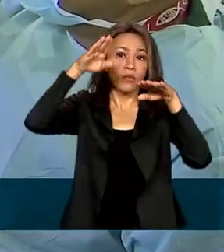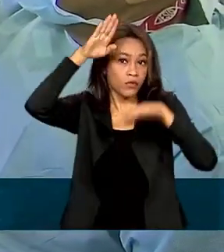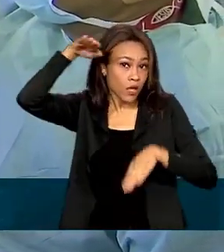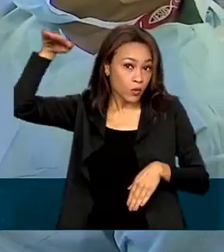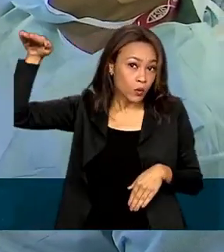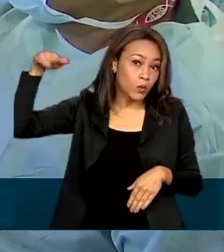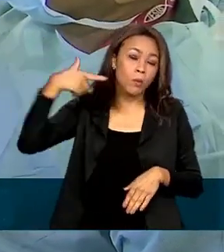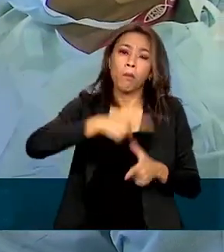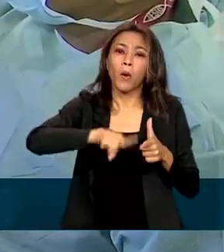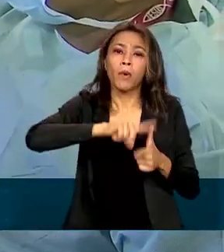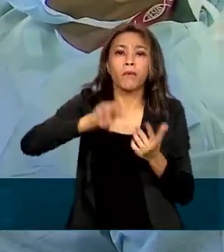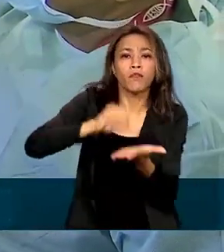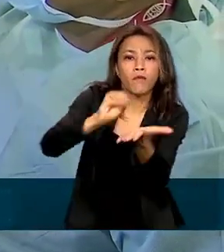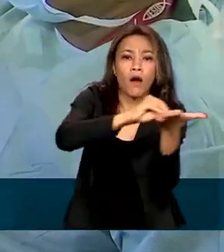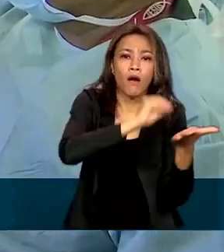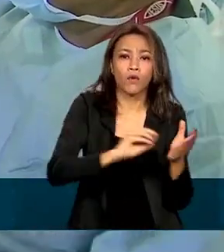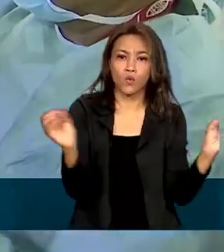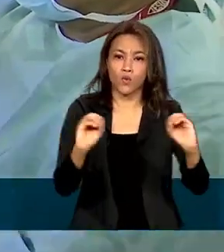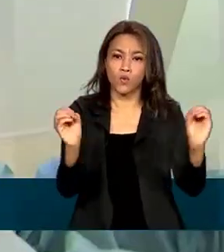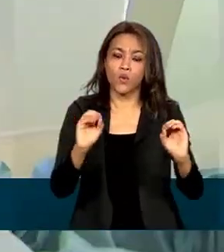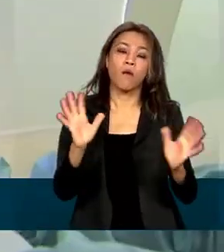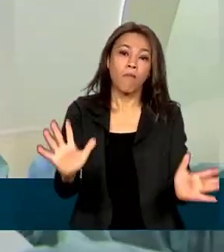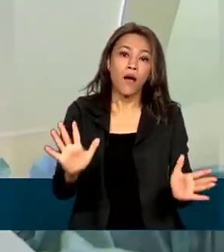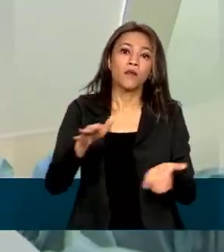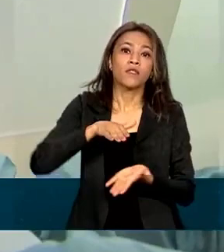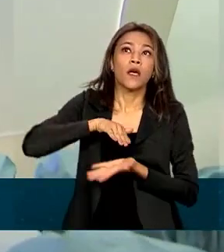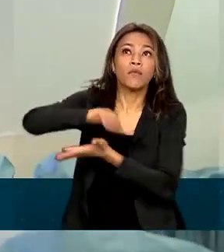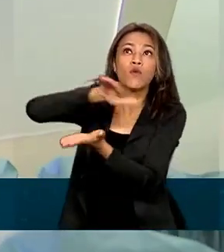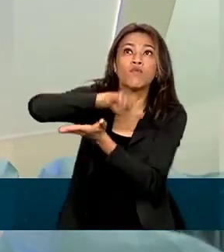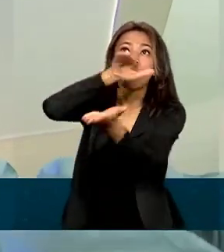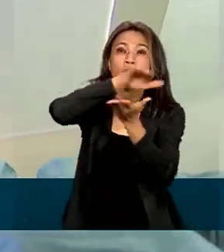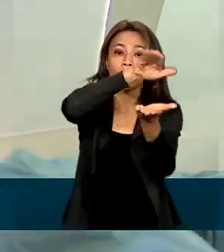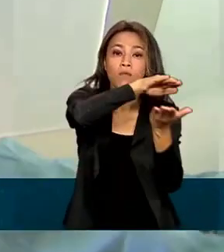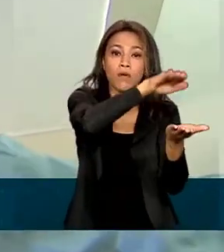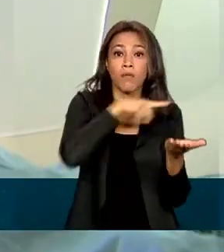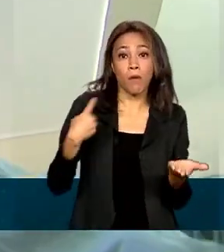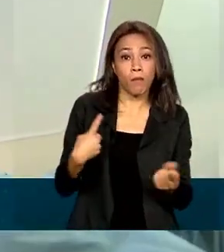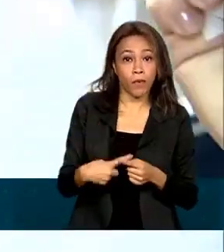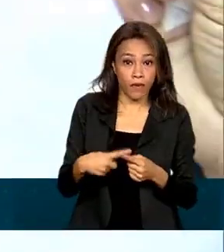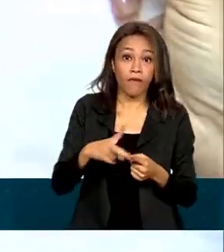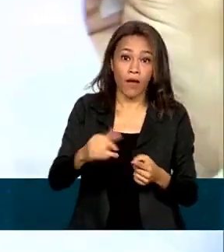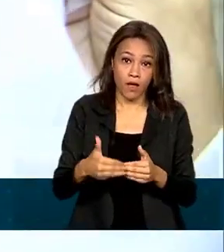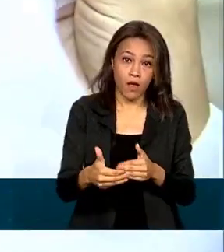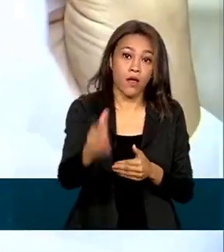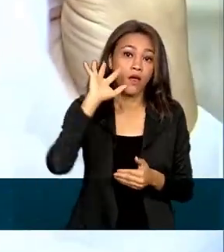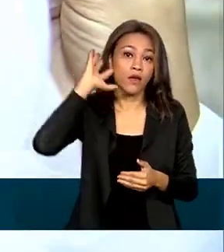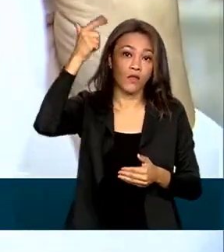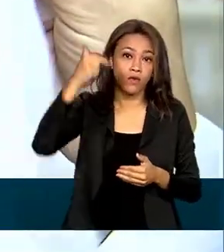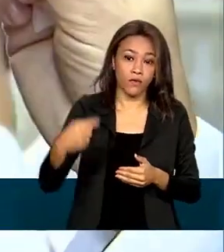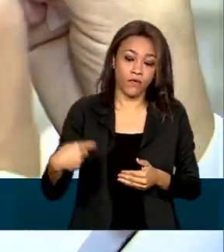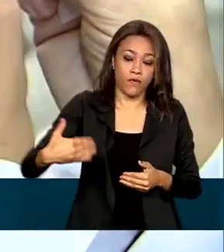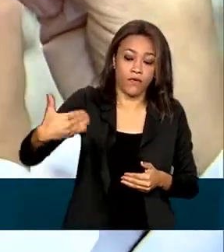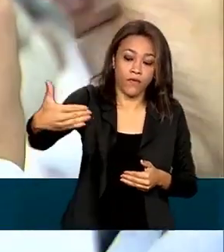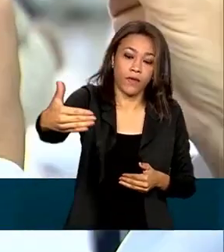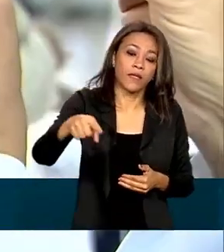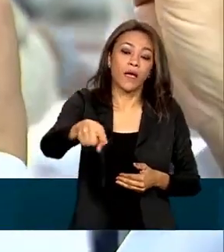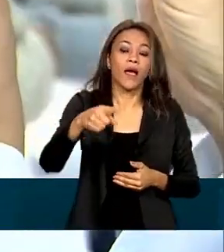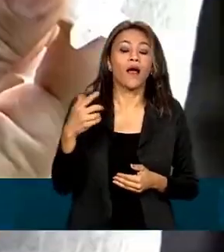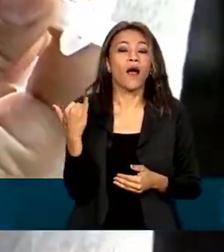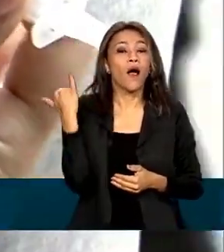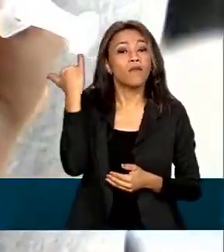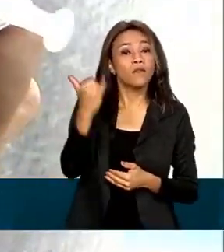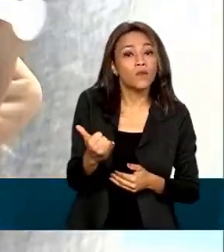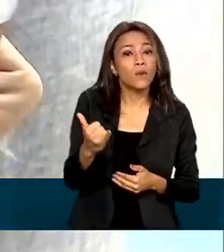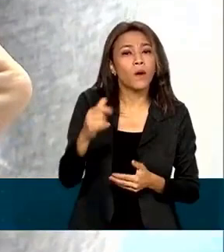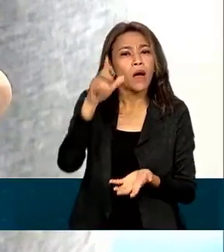de desabastecimento, mas de distribuição, o que a pasta pretende resolver nos próximos dias. Etel fez um alerta em relação